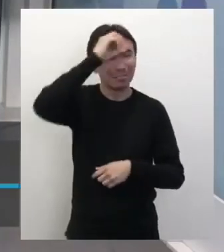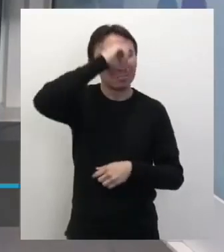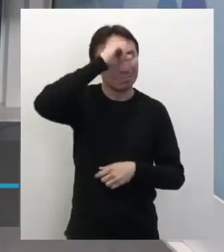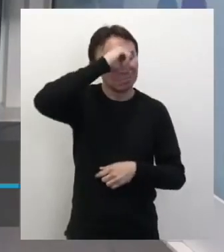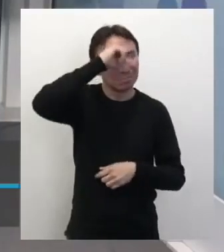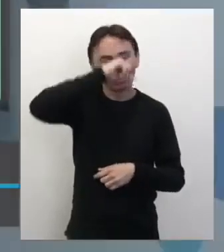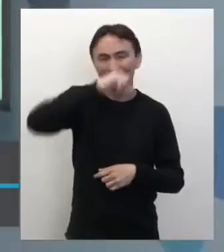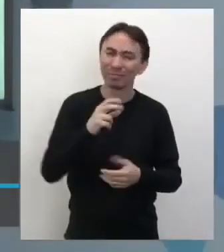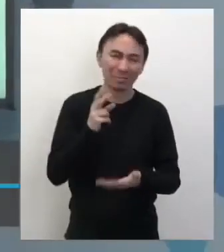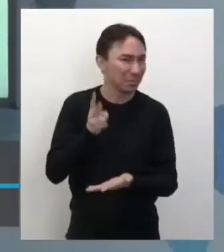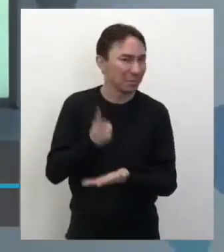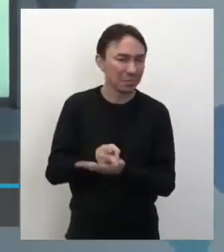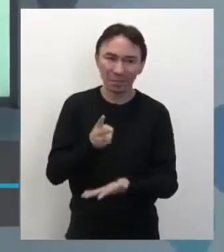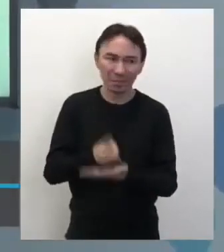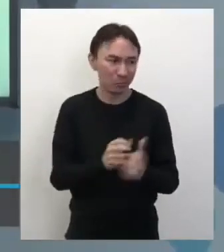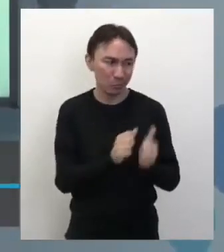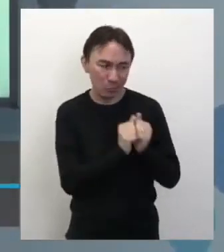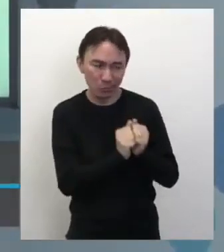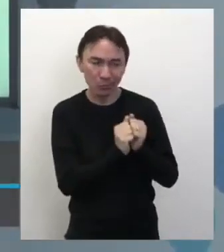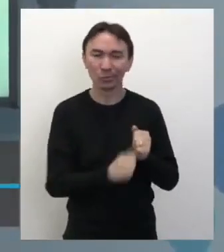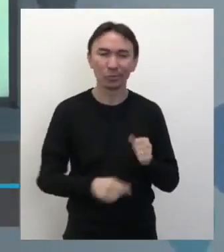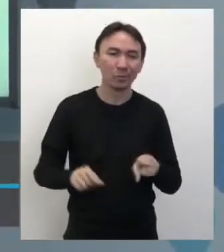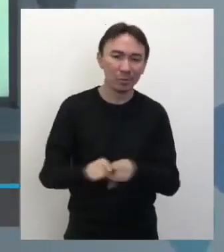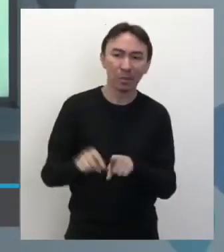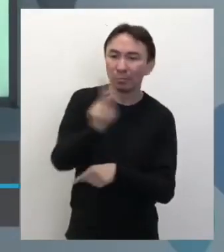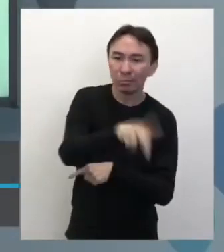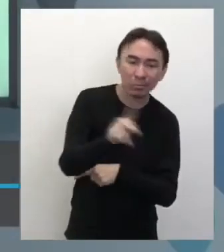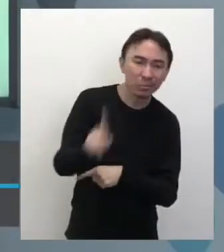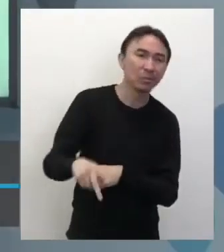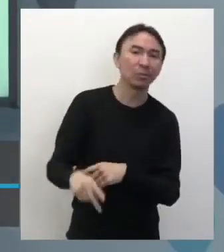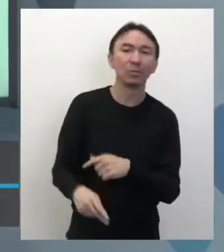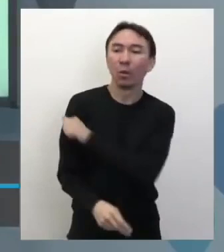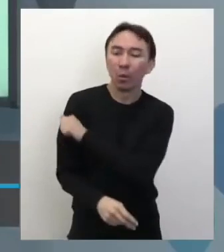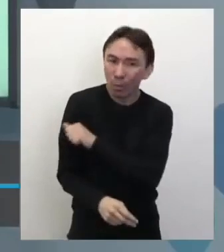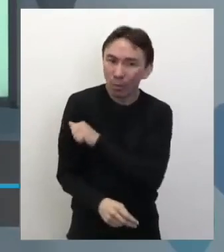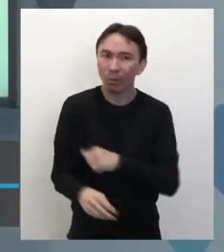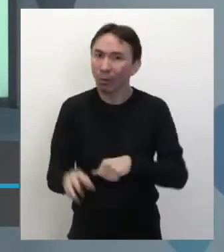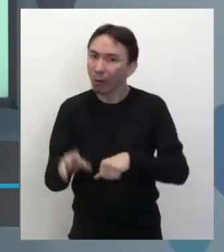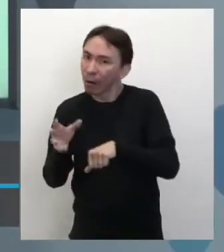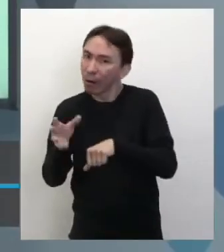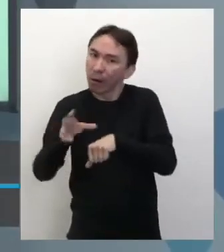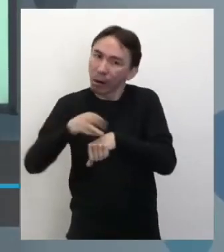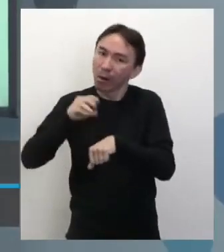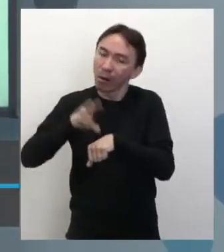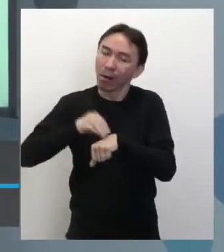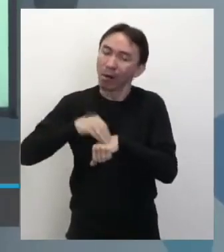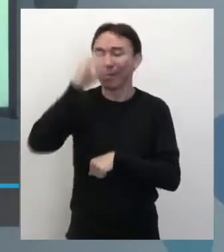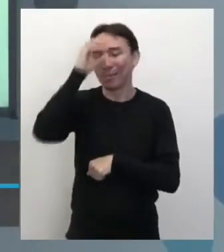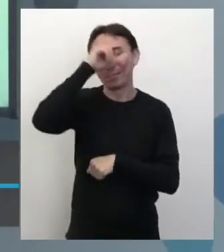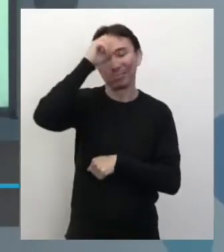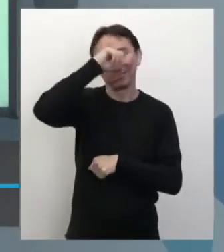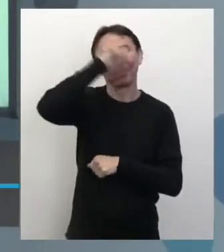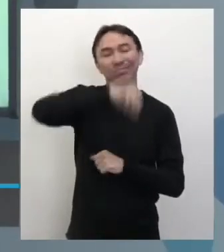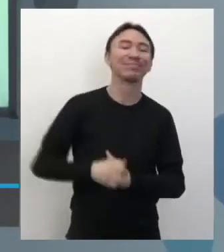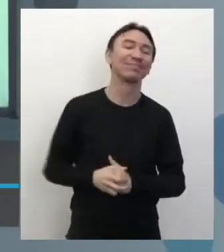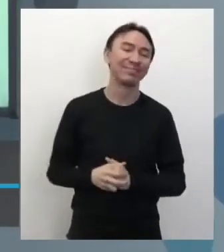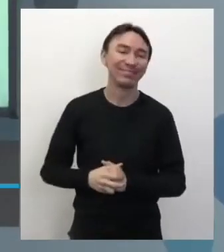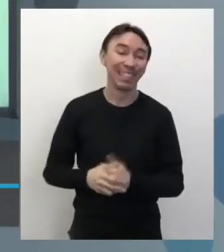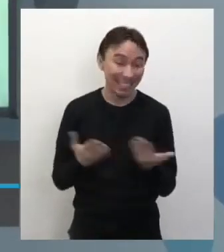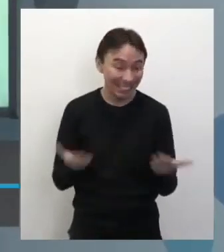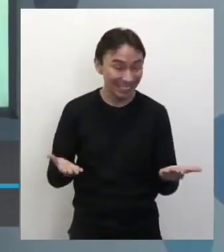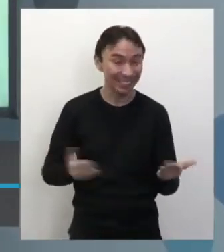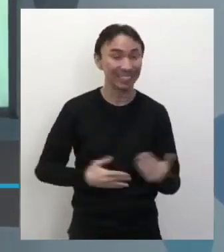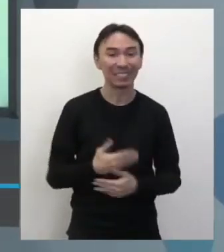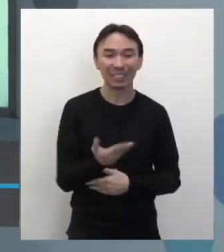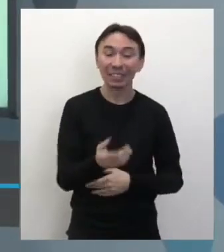com os nossos alunos também, né, que sempre trazem contribuição, a gente está sempre aprendendo. Então, reforçando o que o professor Magno falou, né, se você entrar